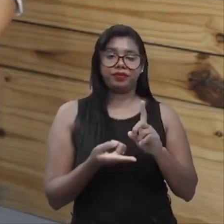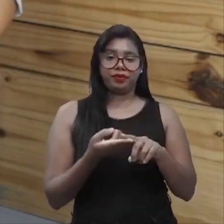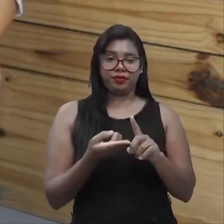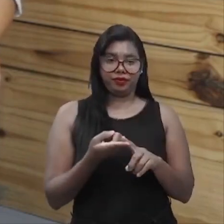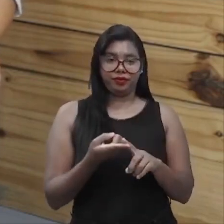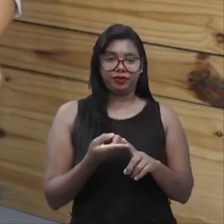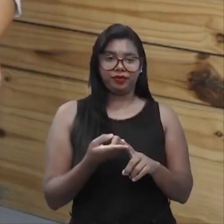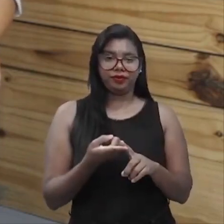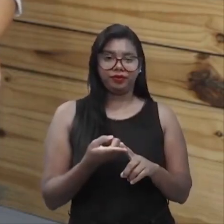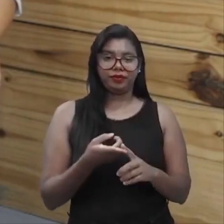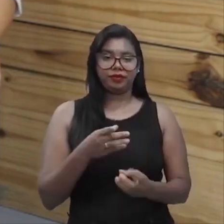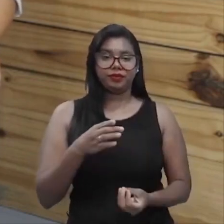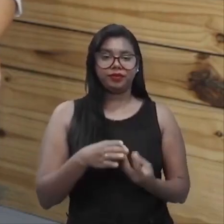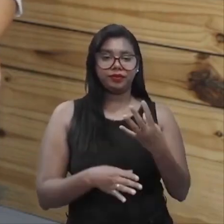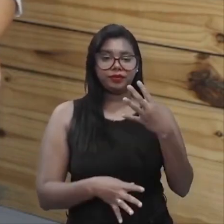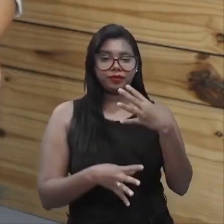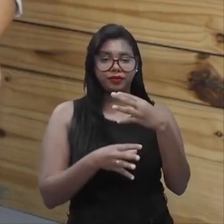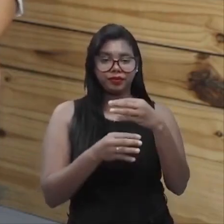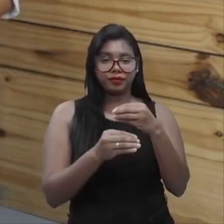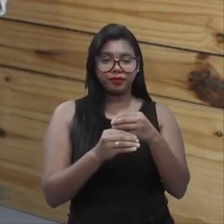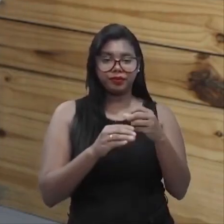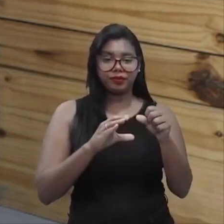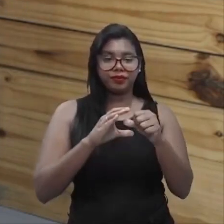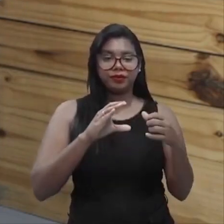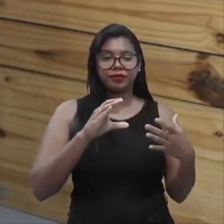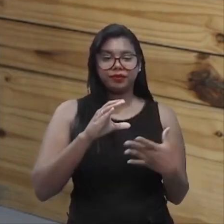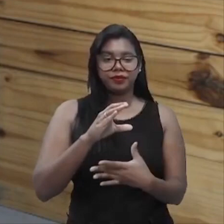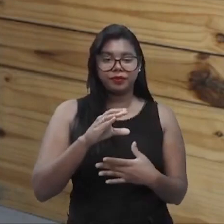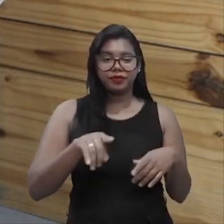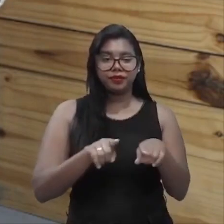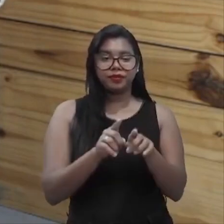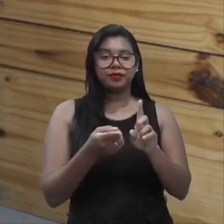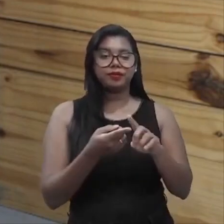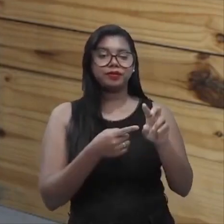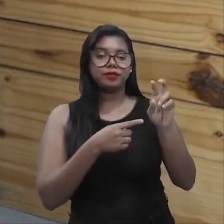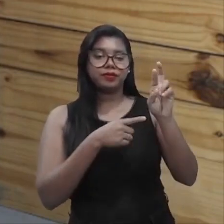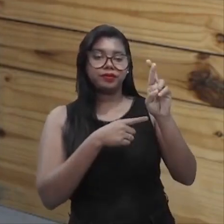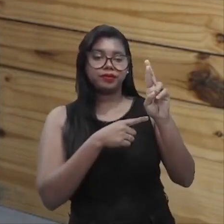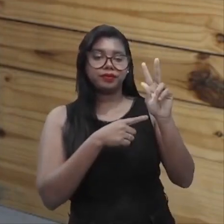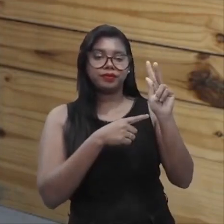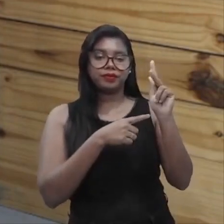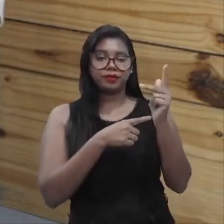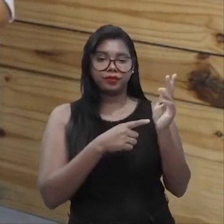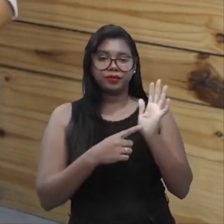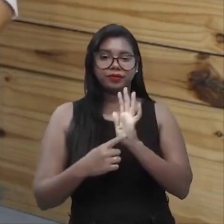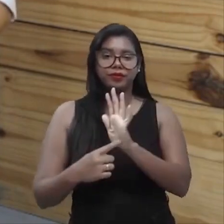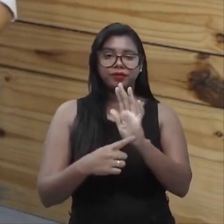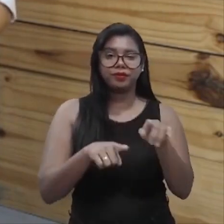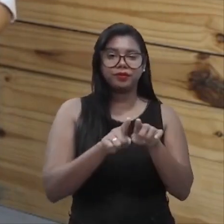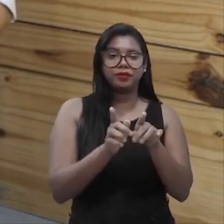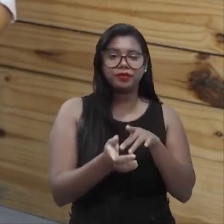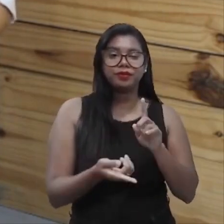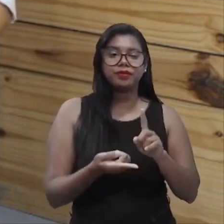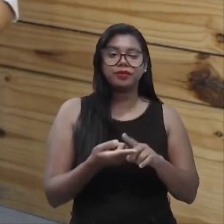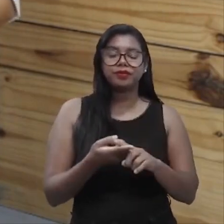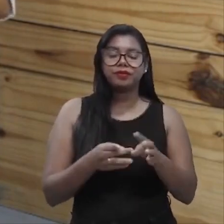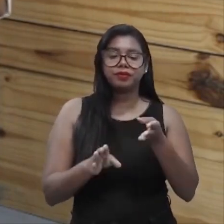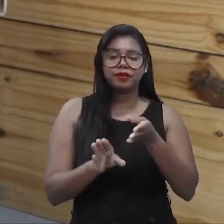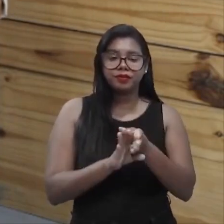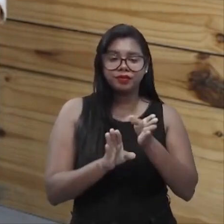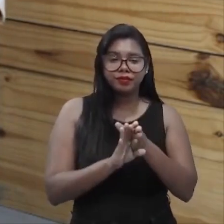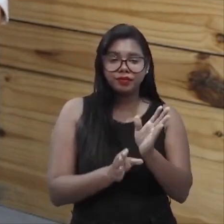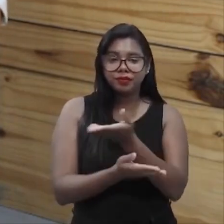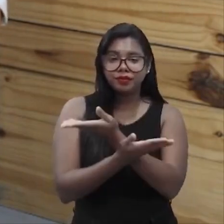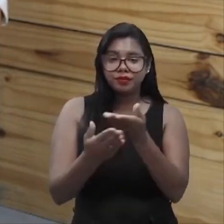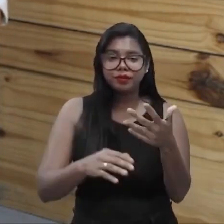vem para agregar esses aspectos de processo. O RH, e aí fica a nossa orientação para